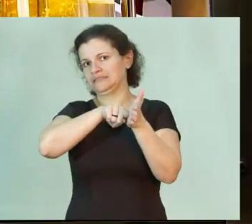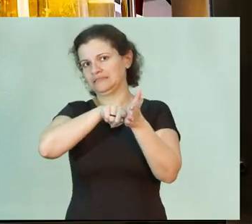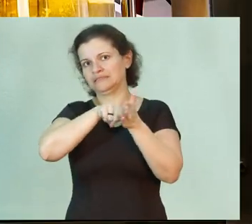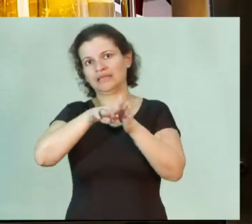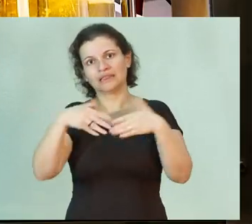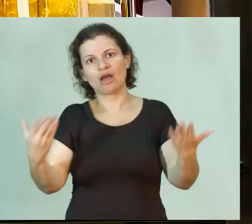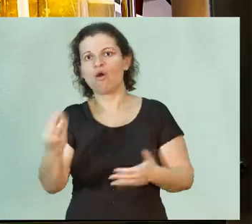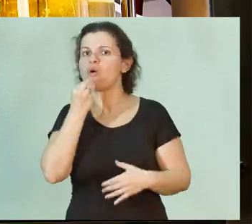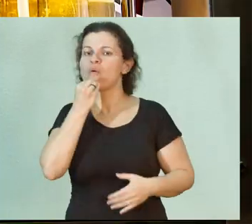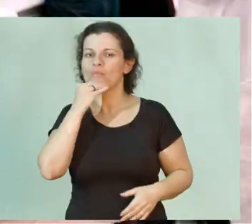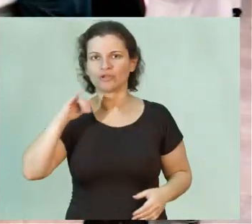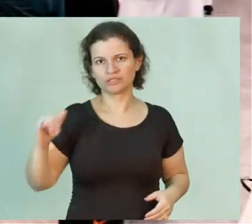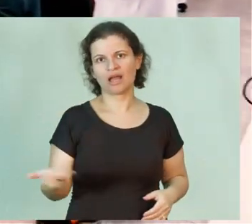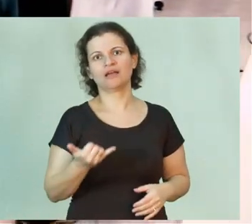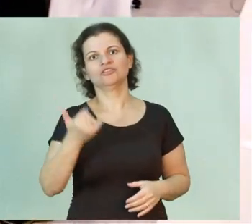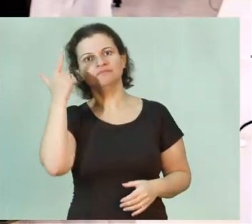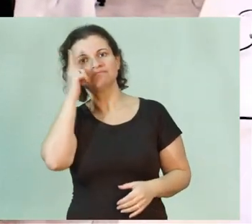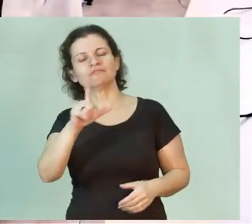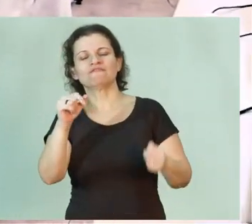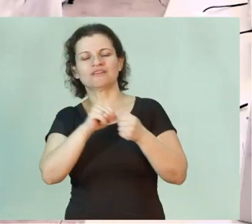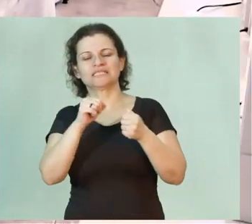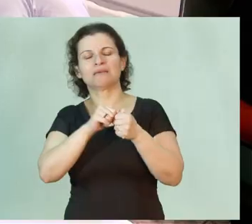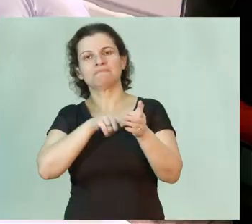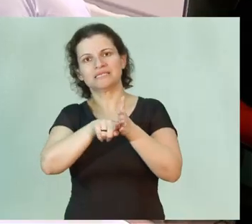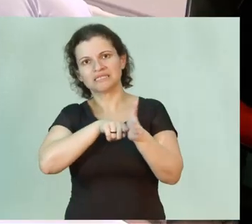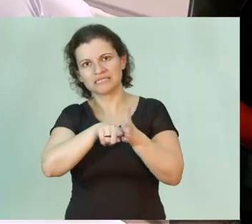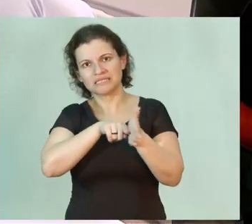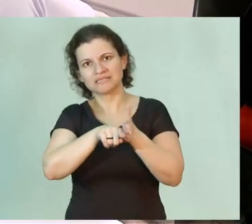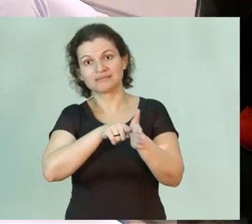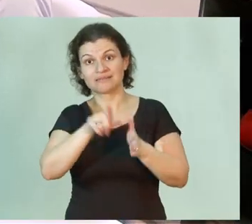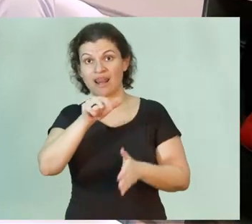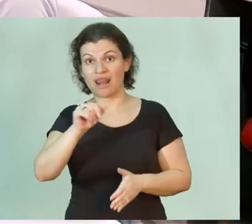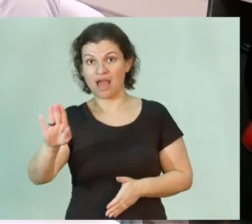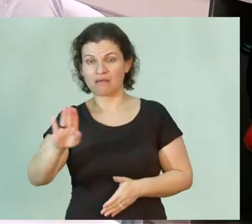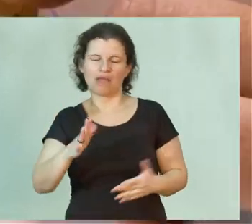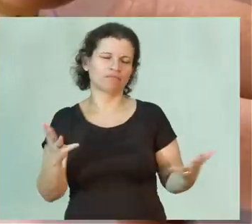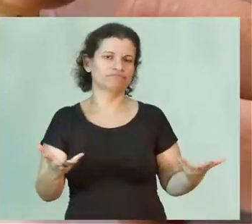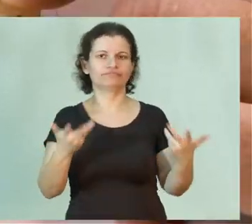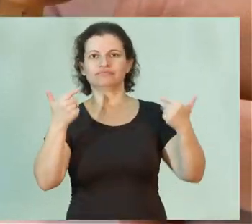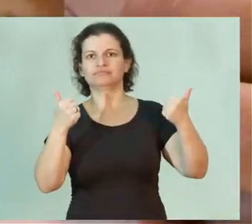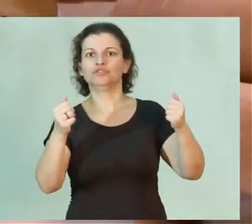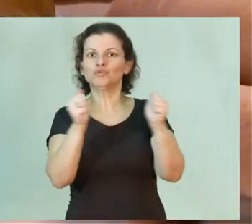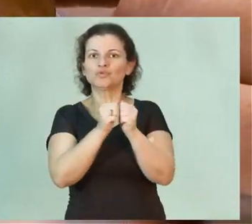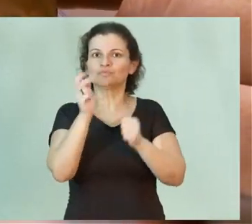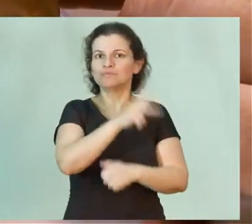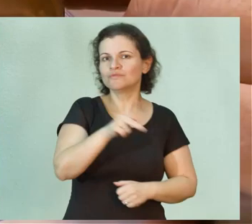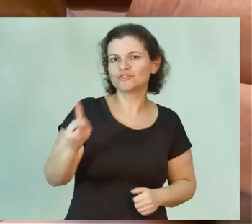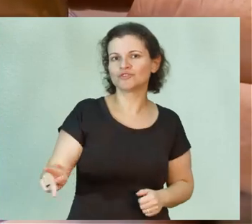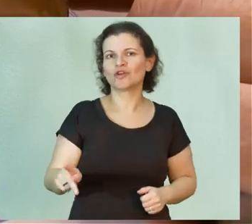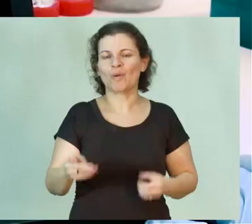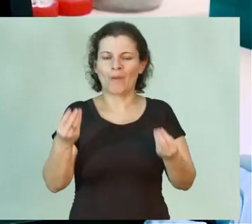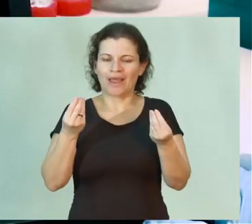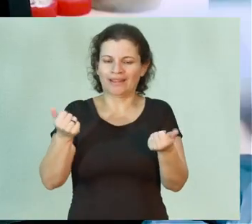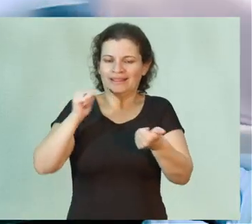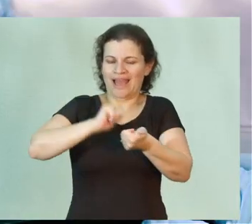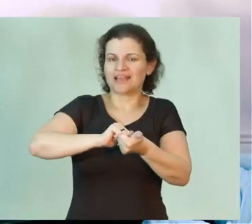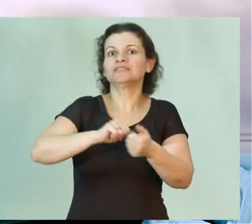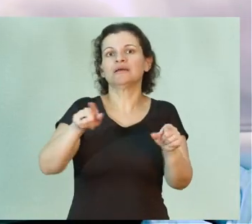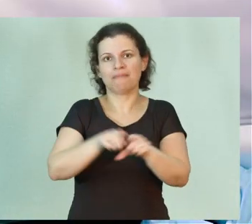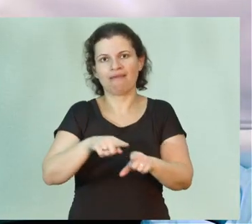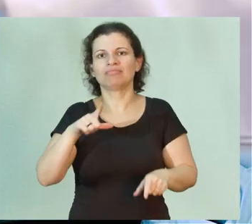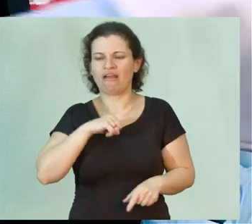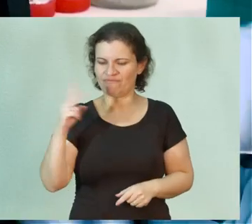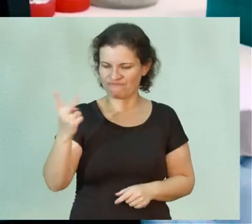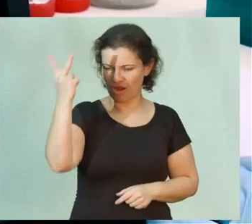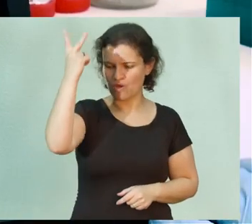Então a oportunidade de realizar pesquisa em laboratórios de excelência com professores de qualidade é muito